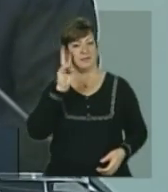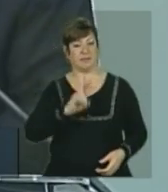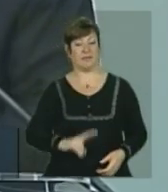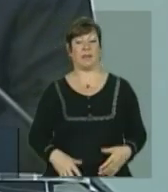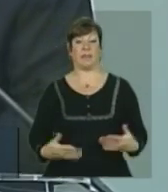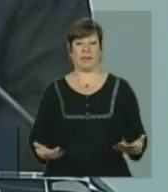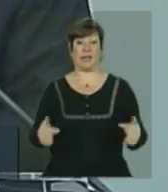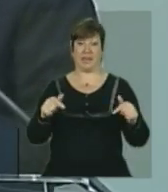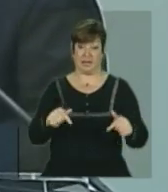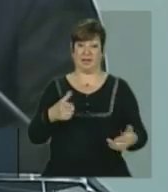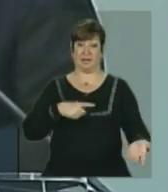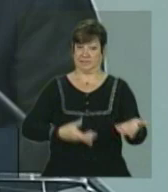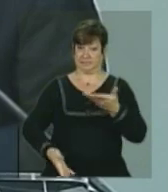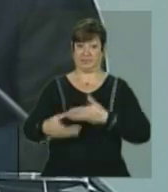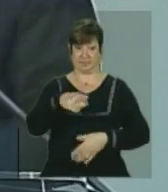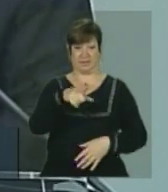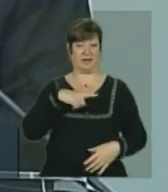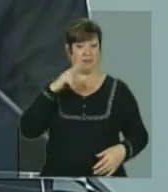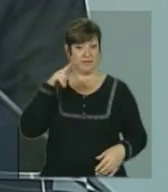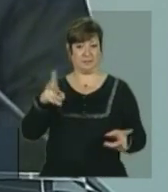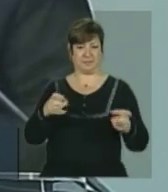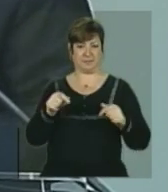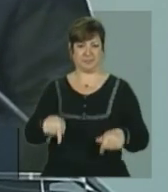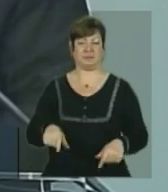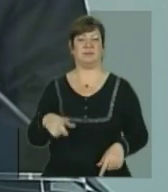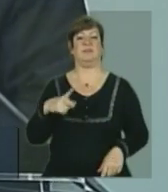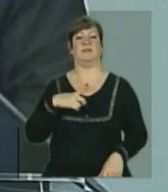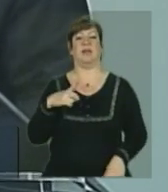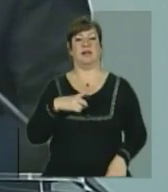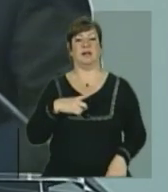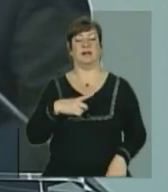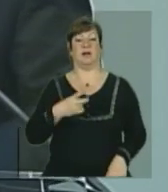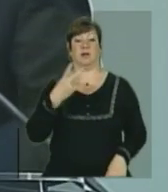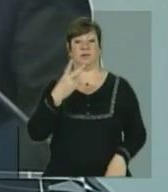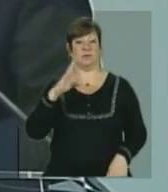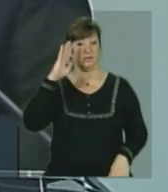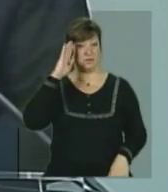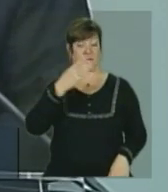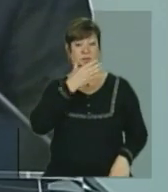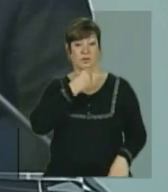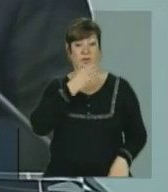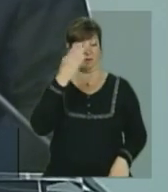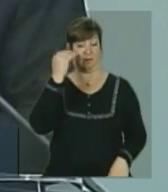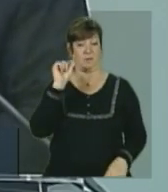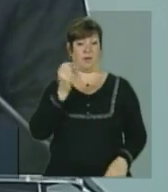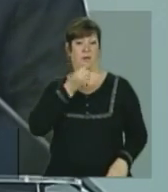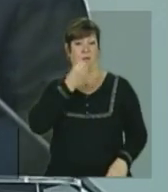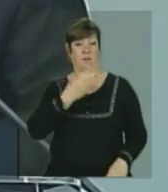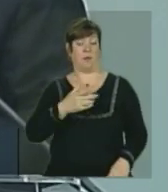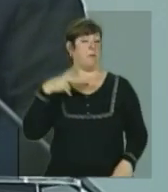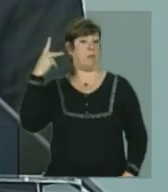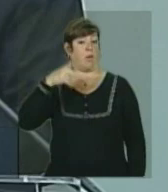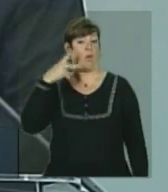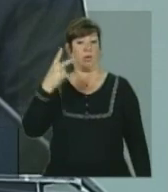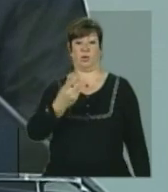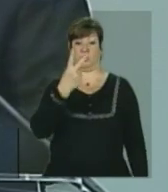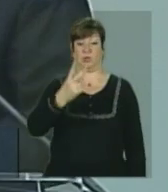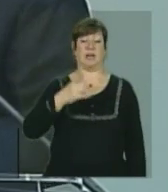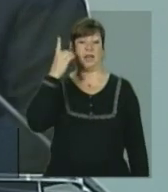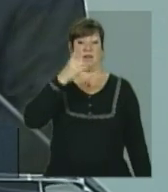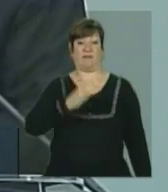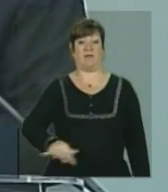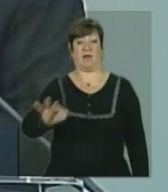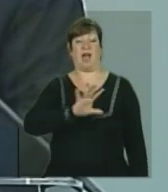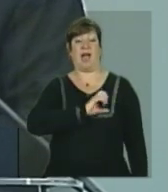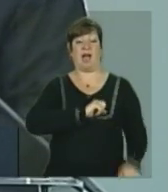Então, aqui é um entrosamento, a senhora percebe aqui que nós temos dois grandes homens públicos na cidade, juntos, dois deputados federais